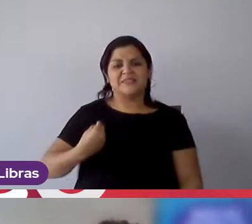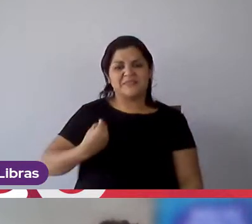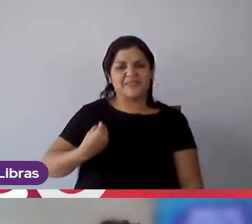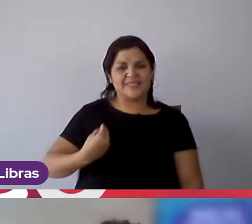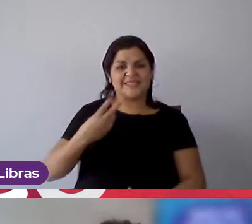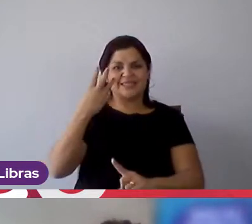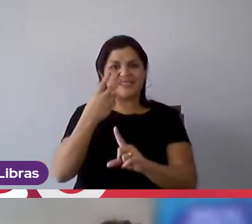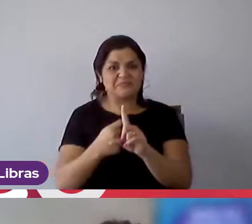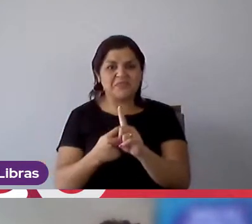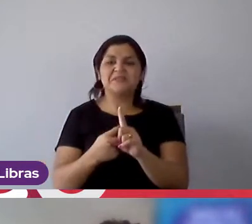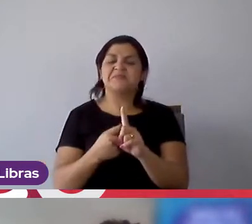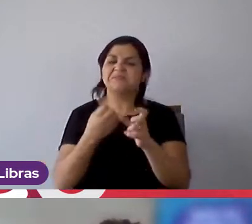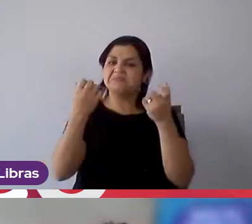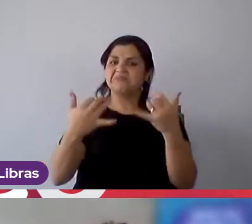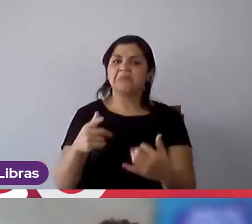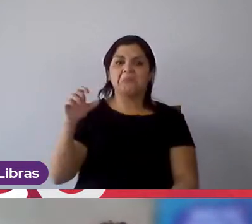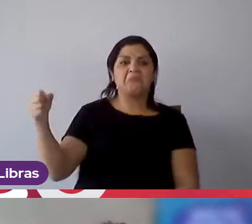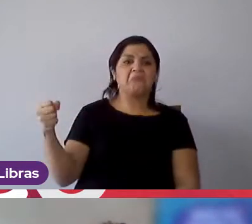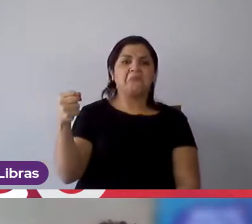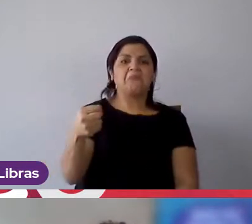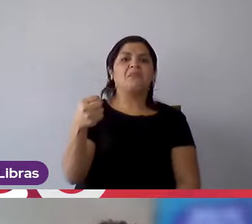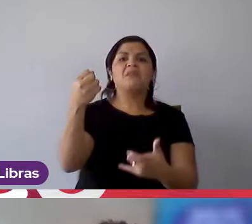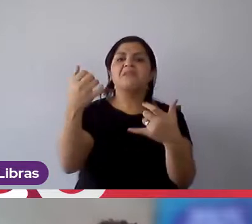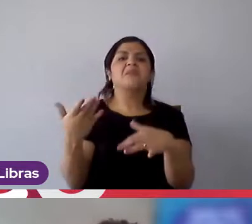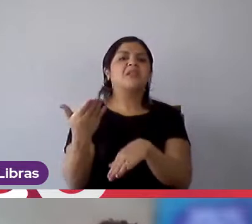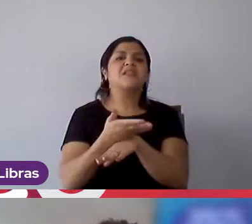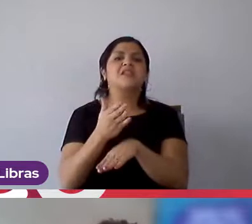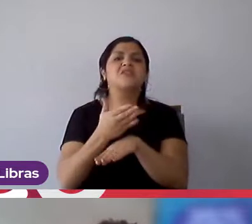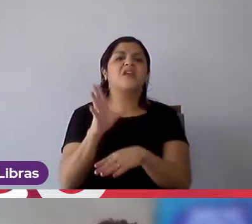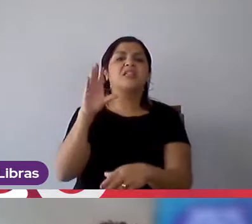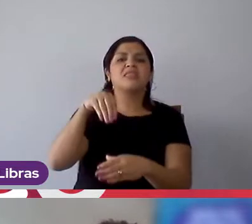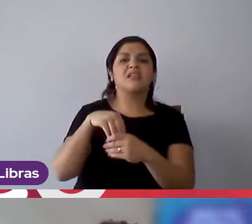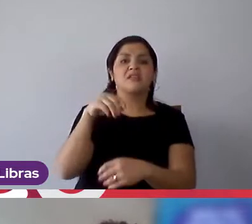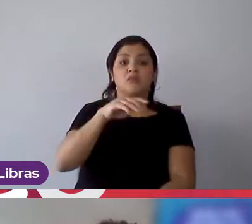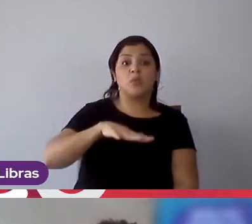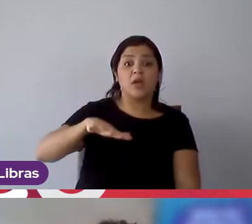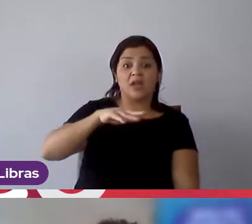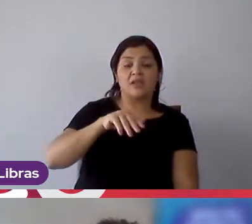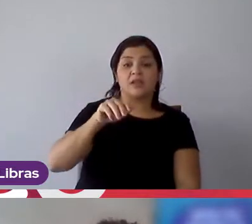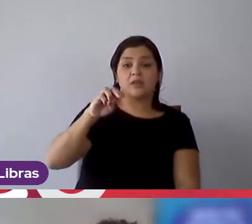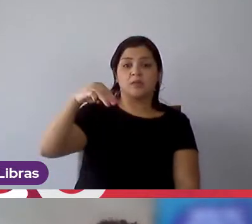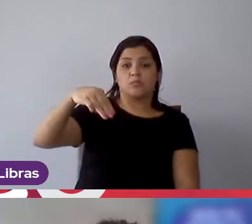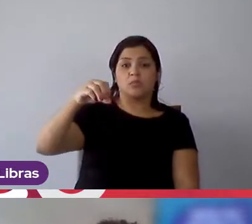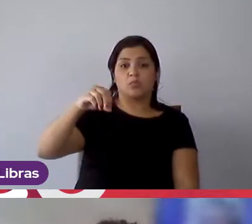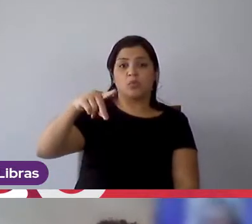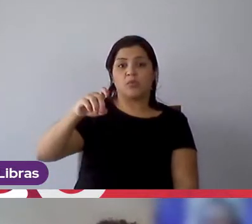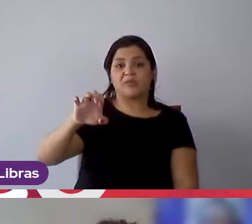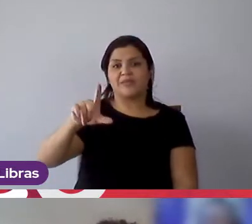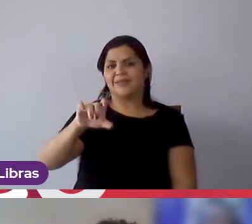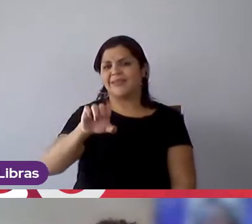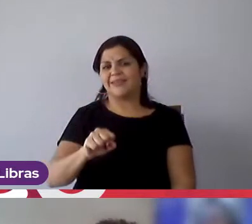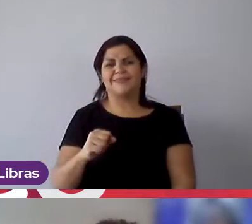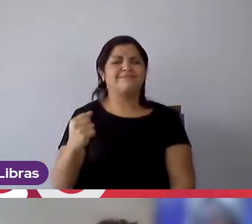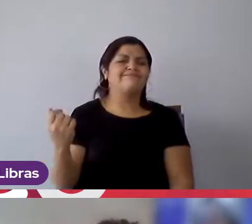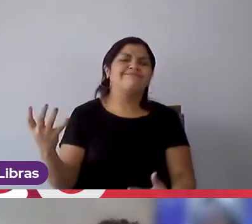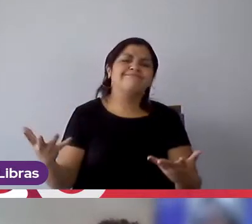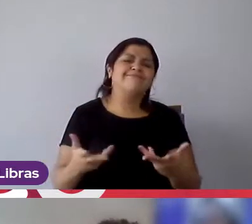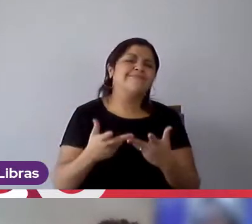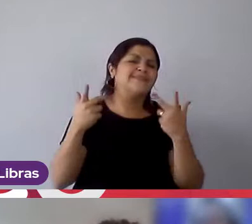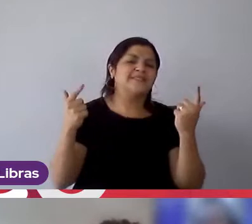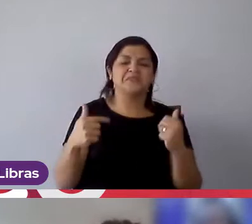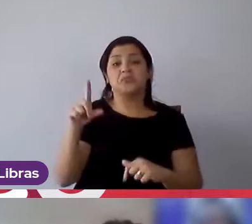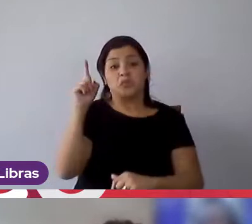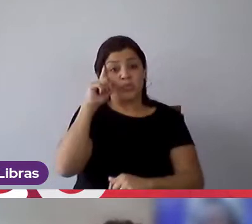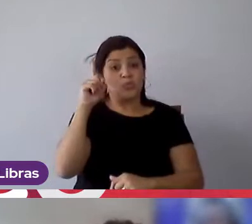três meses podendo falar com vocês como é estagiar na Mondelez, isso é incrível, e eu garanto que todos os dias vocês vão